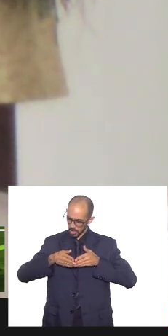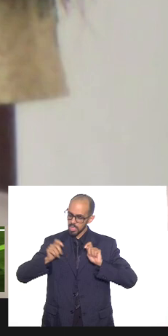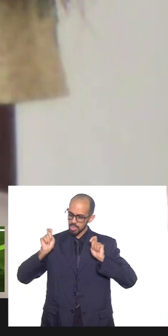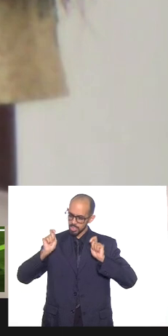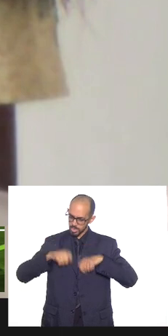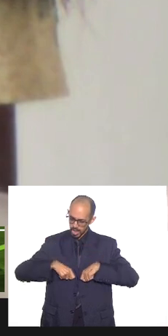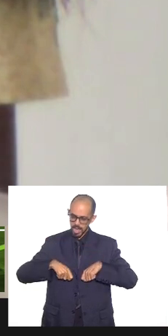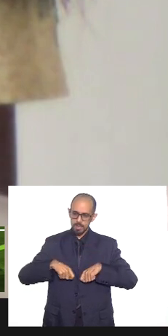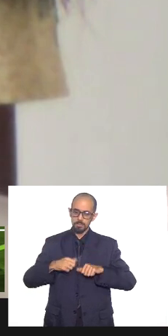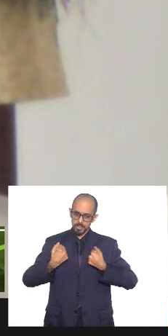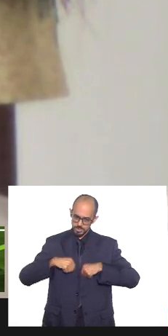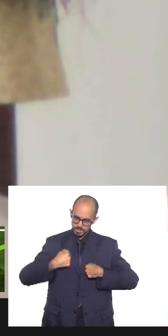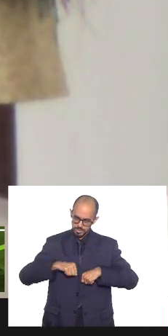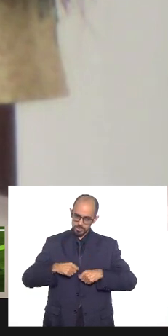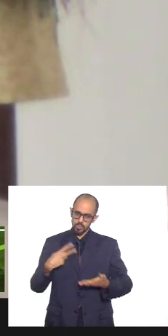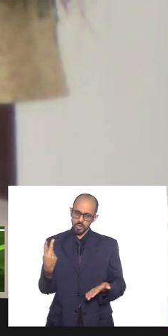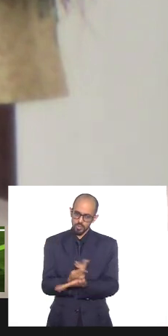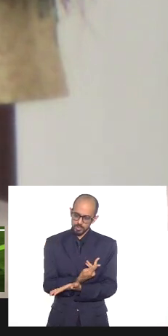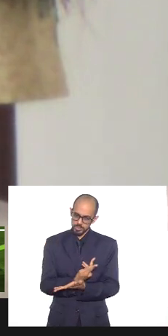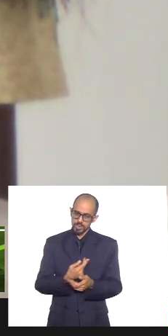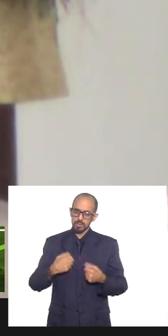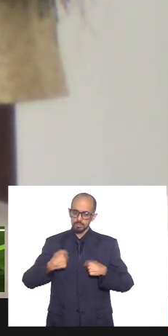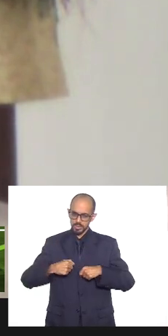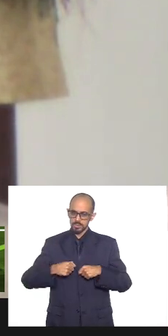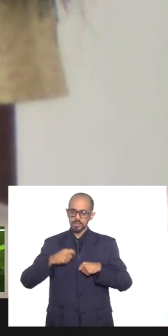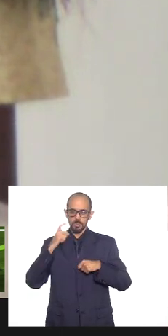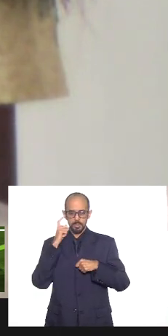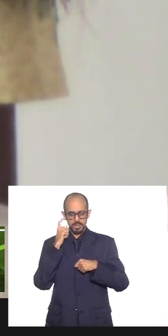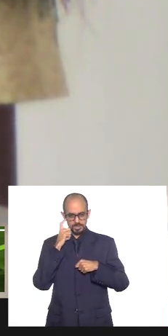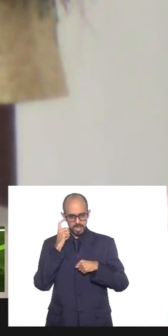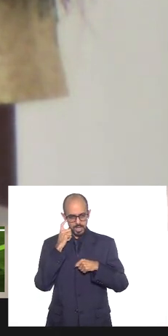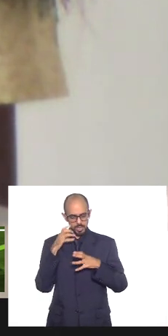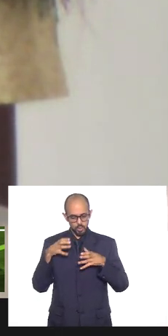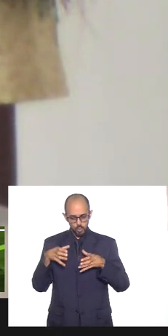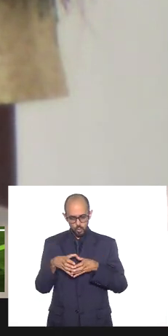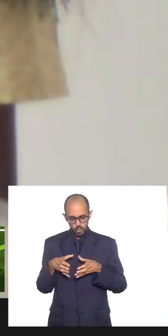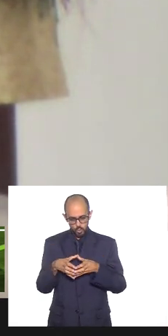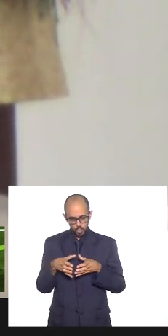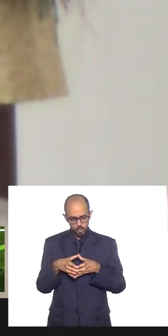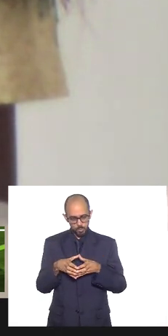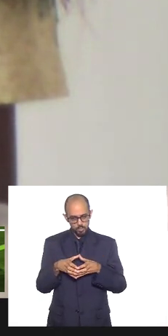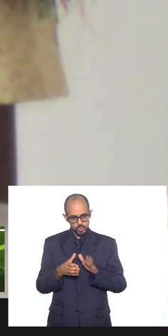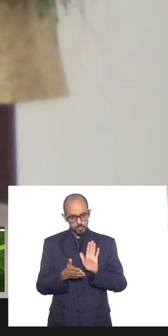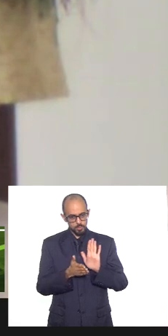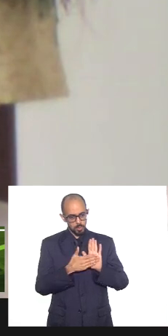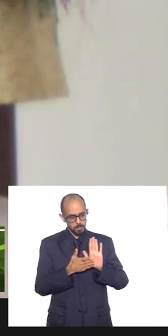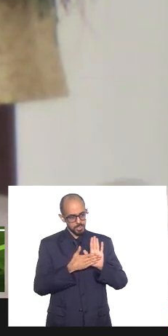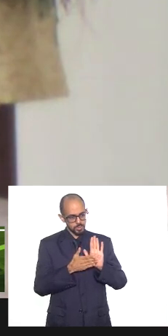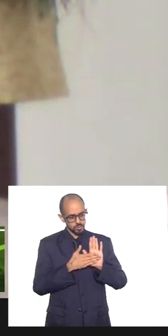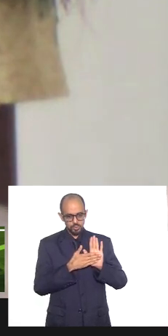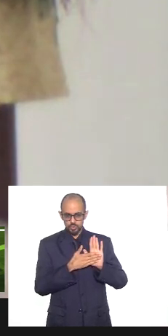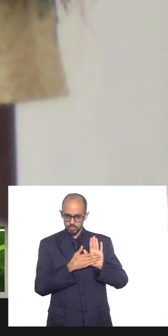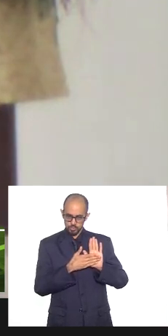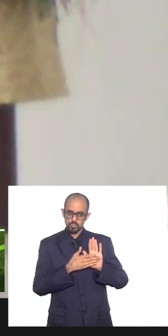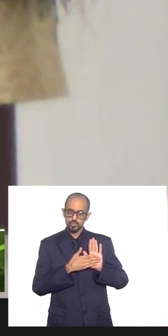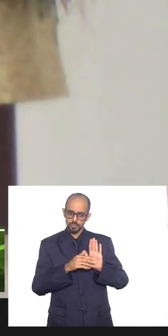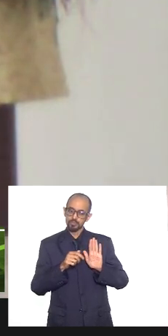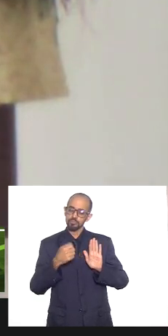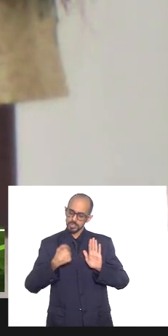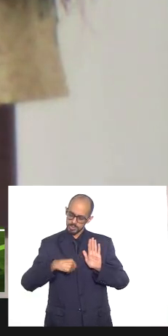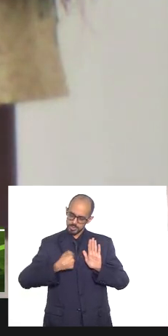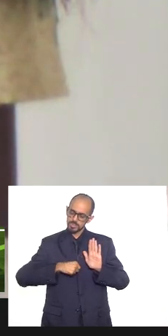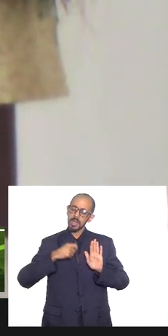concessões precisam ser pensadas grupos que estão mais comprometidos com uma outra proposta é preciso realmente